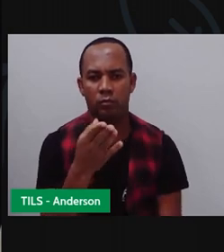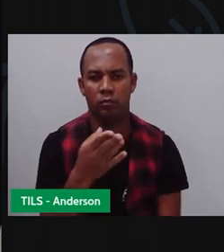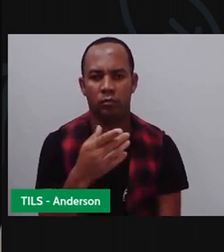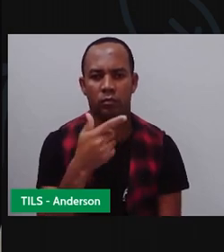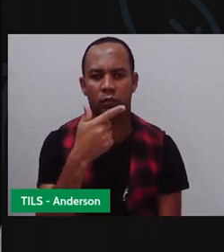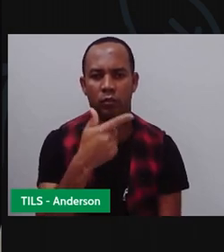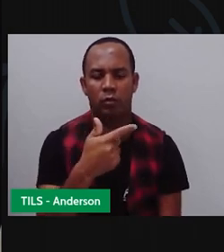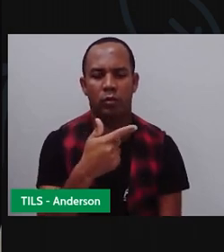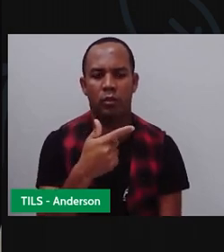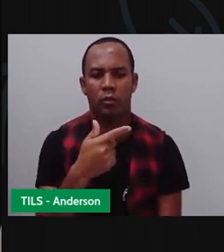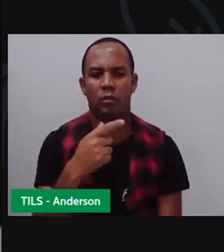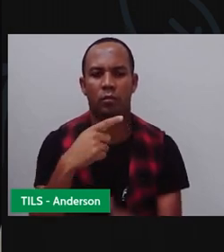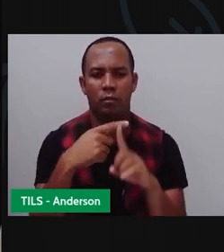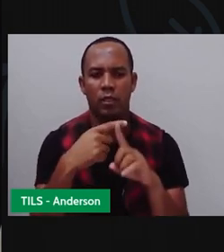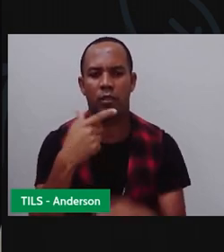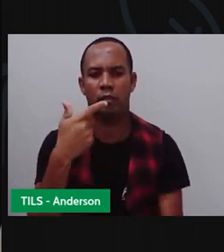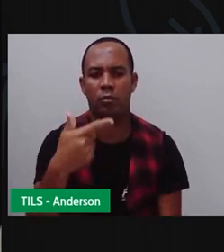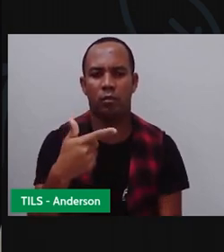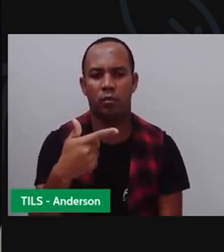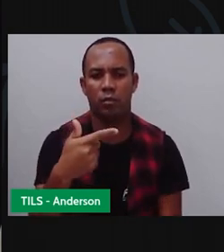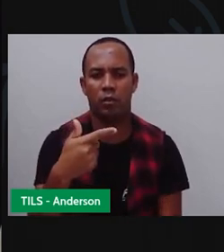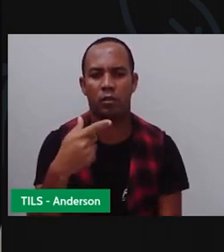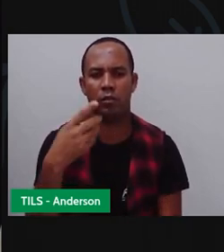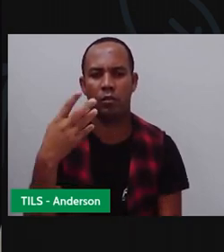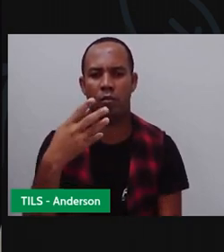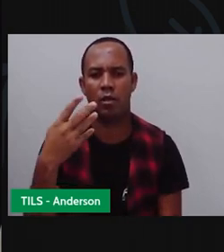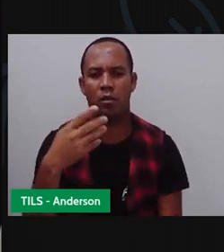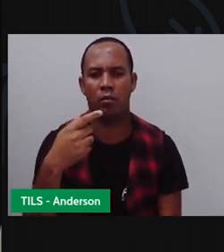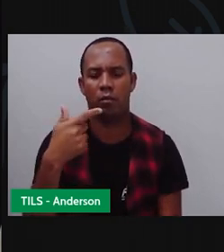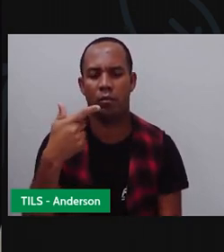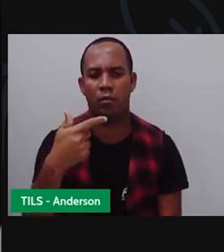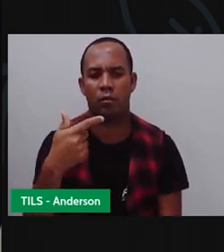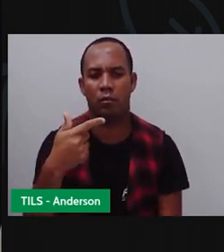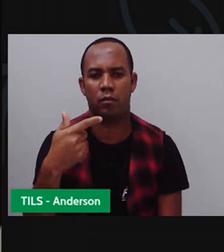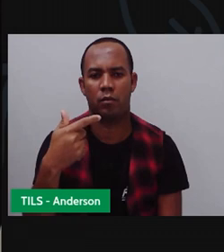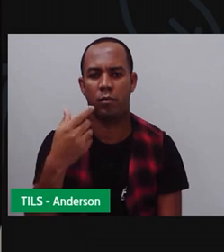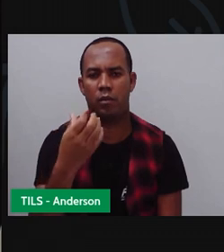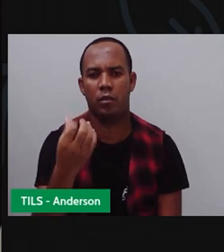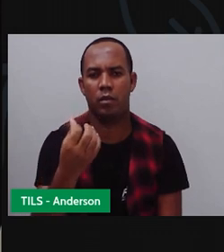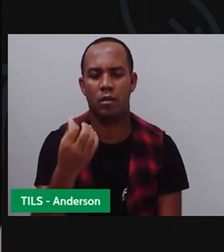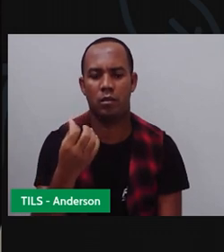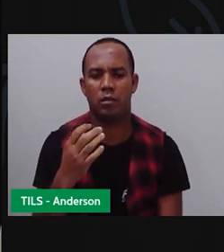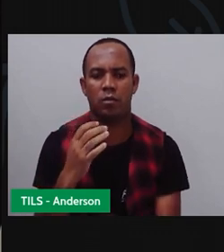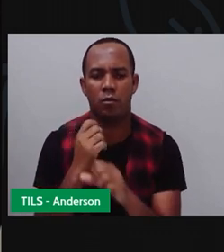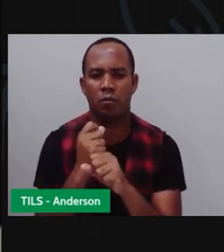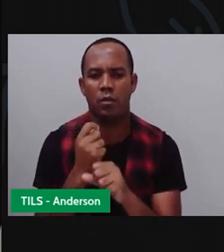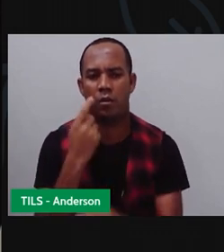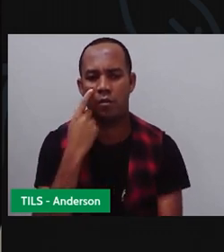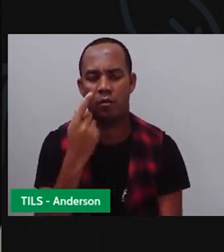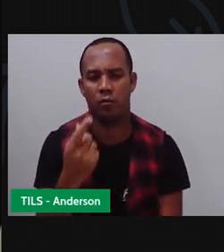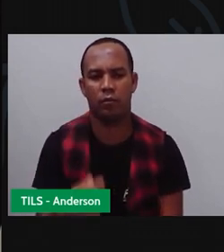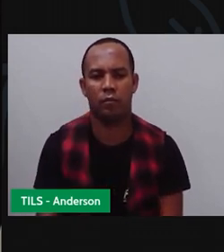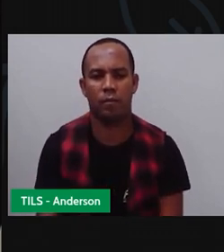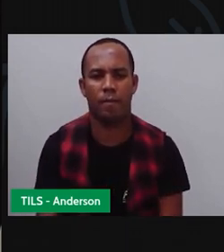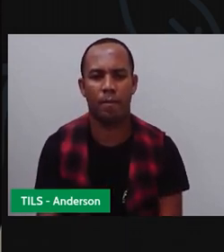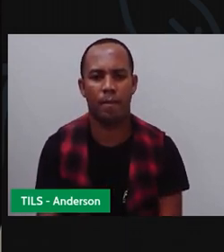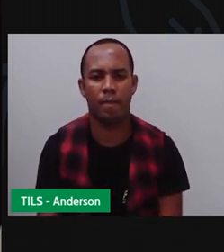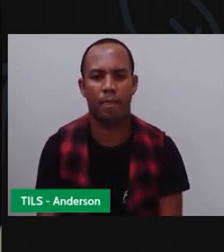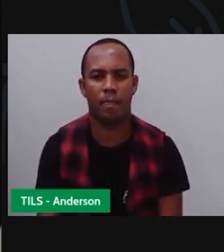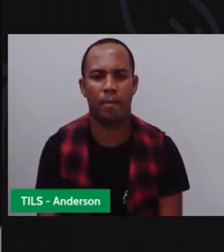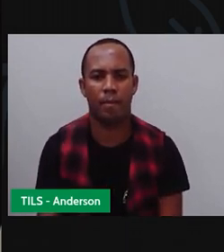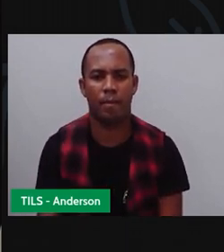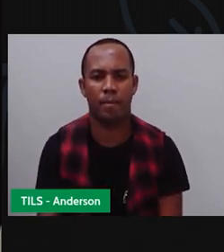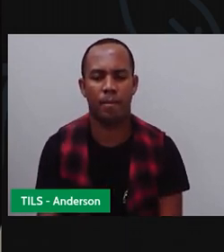Dois mais dois? Quatro. Quatro mais dois? Seis. Seis mais dois. É o quê?